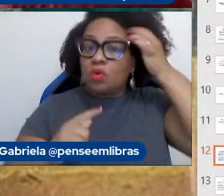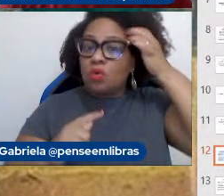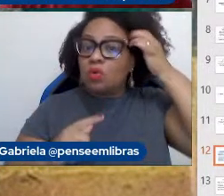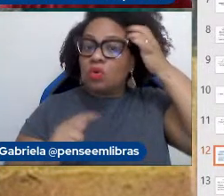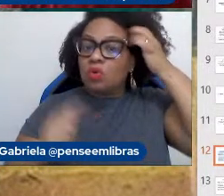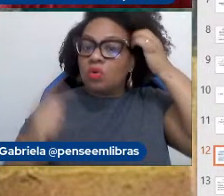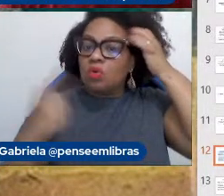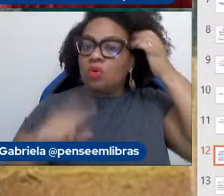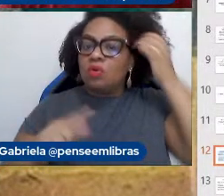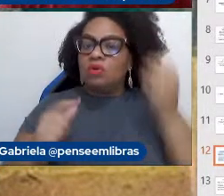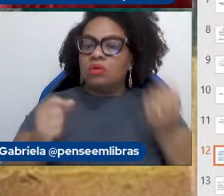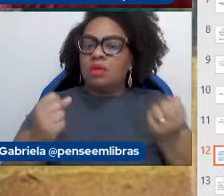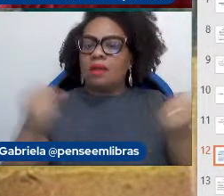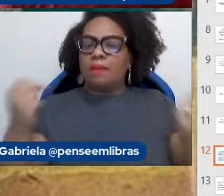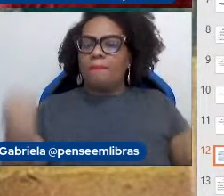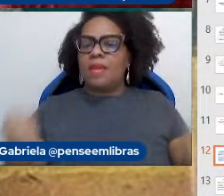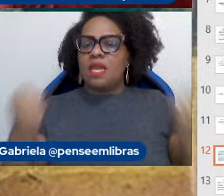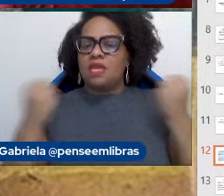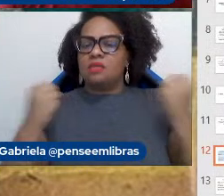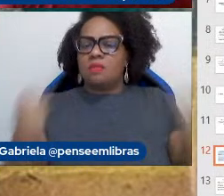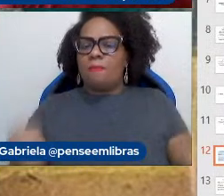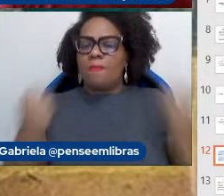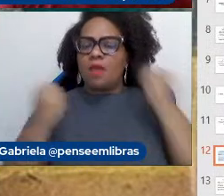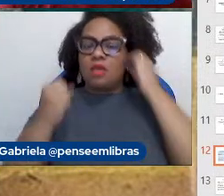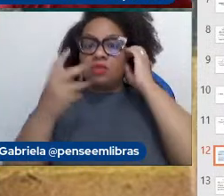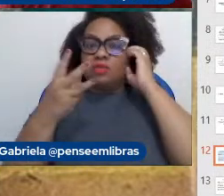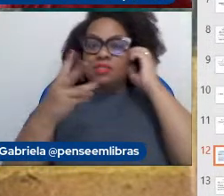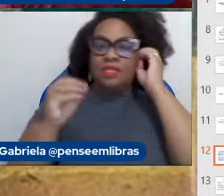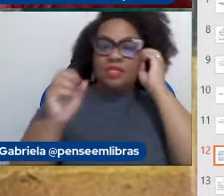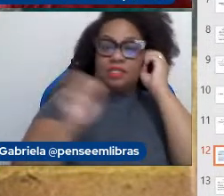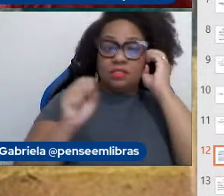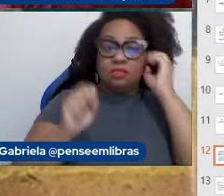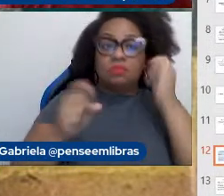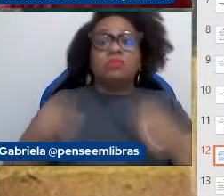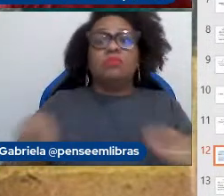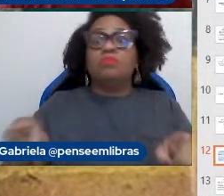peso daquele? 30 segundos? enquanto que o músico